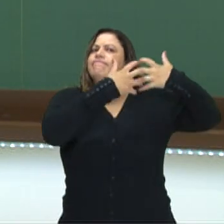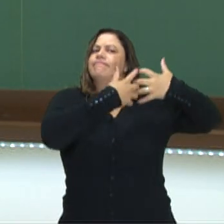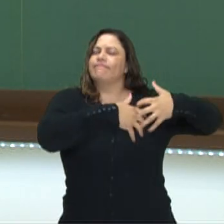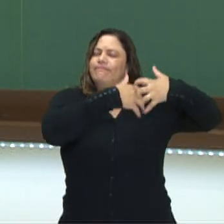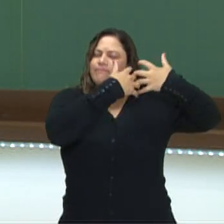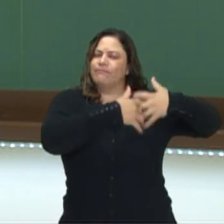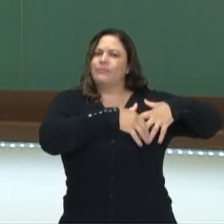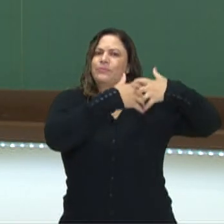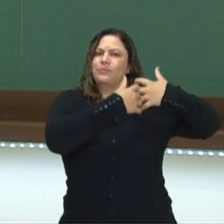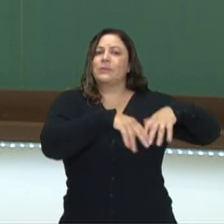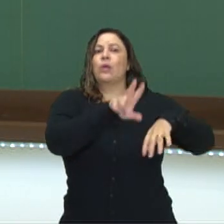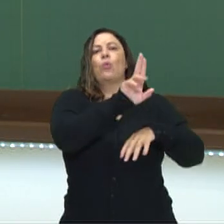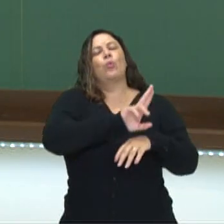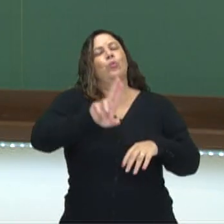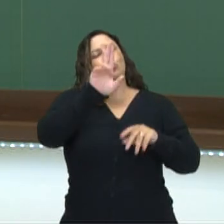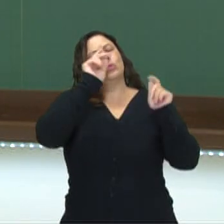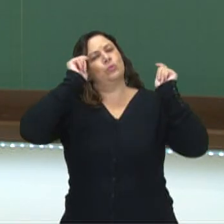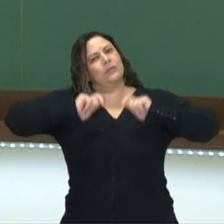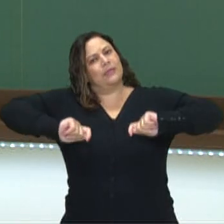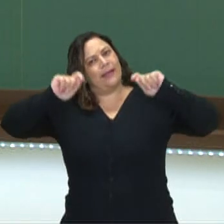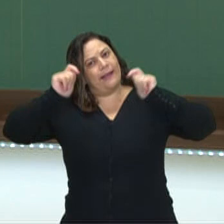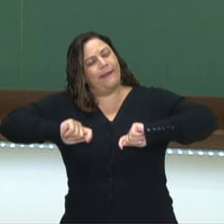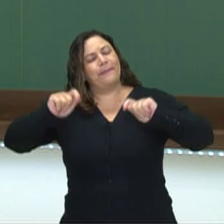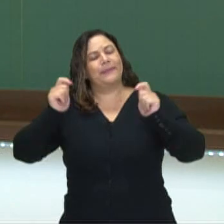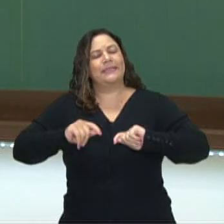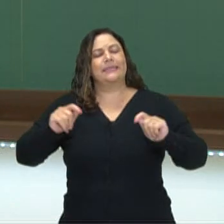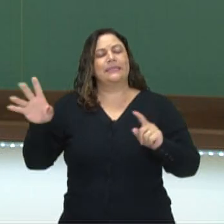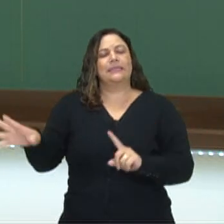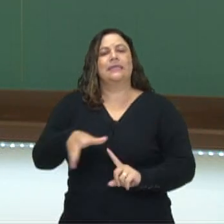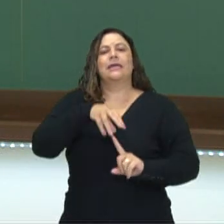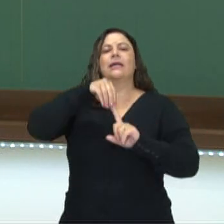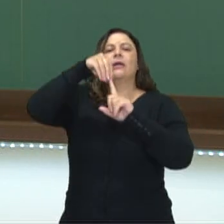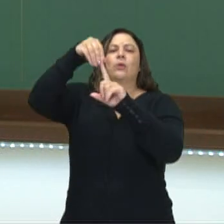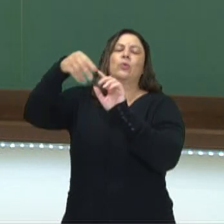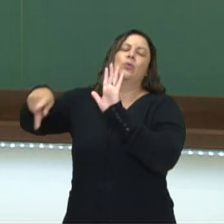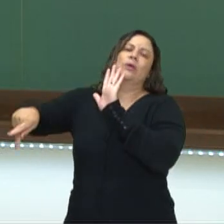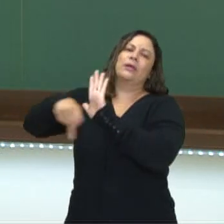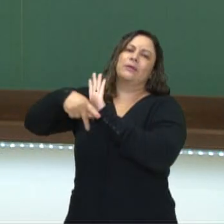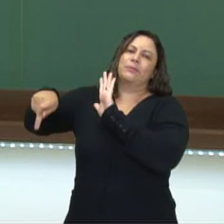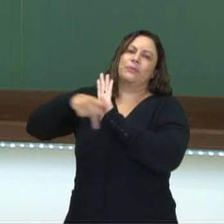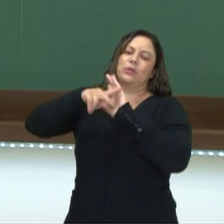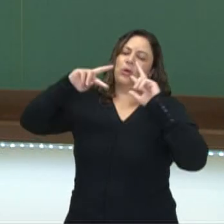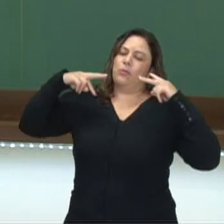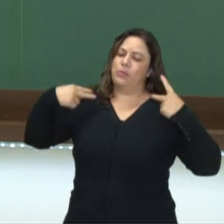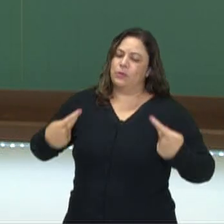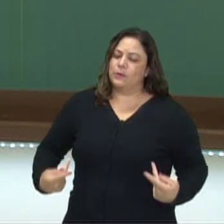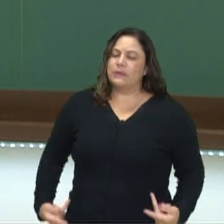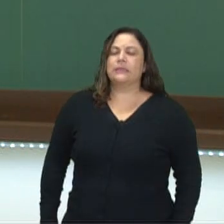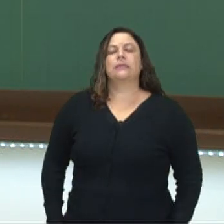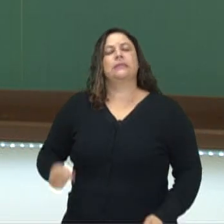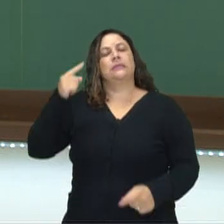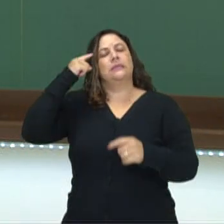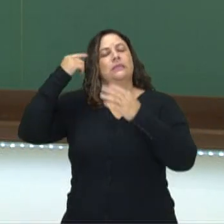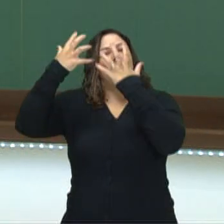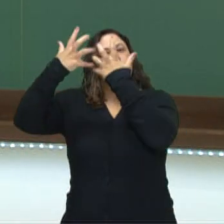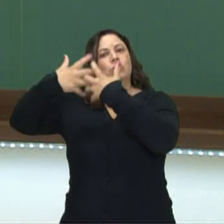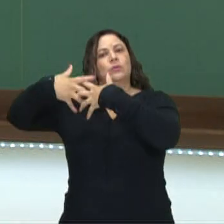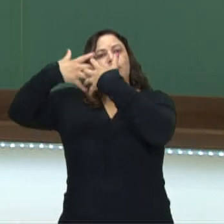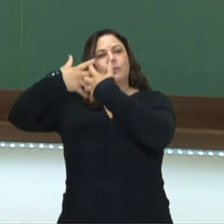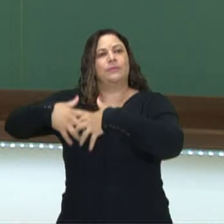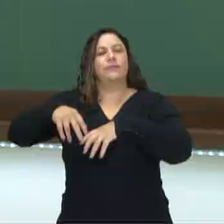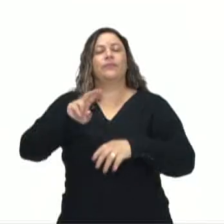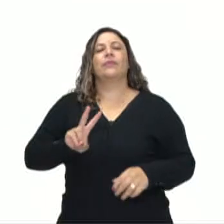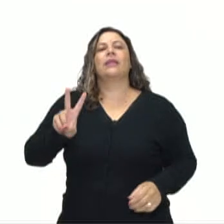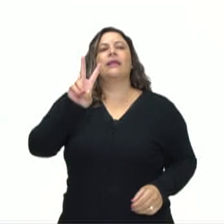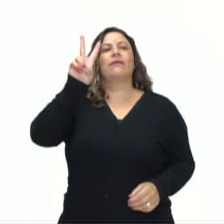utilizar bem essa capacidade que é única, própria do ser humano, que é a razão. A